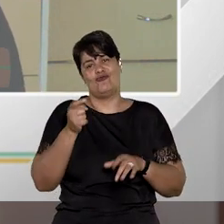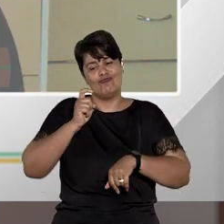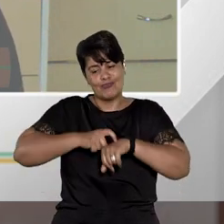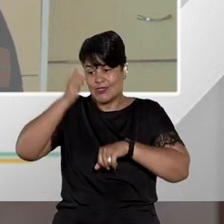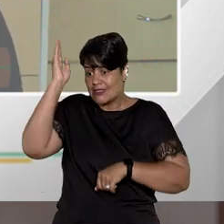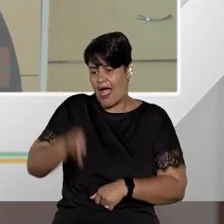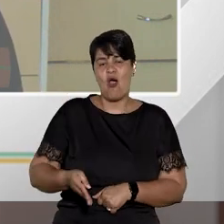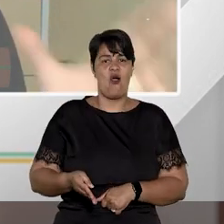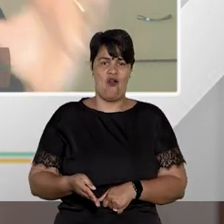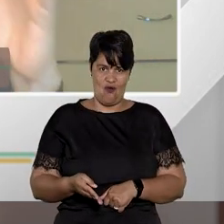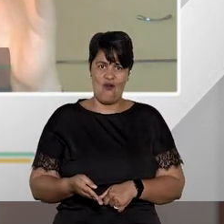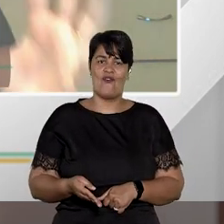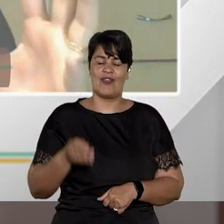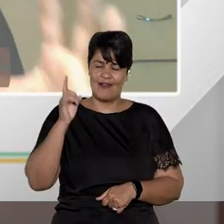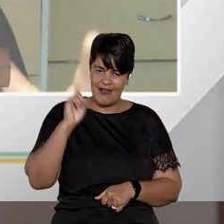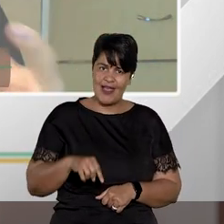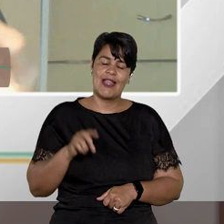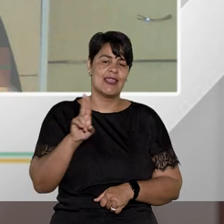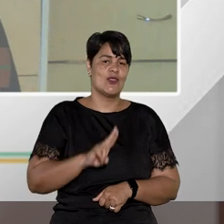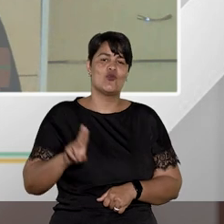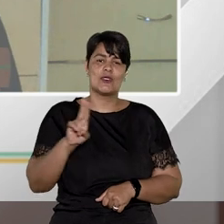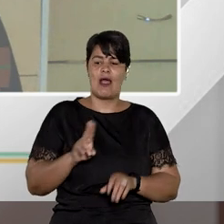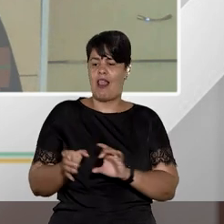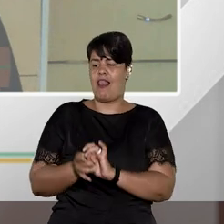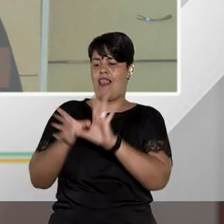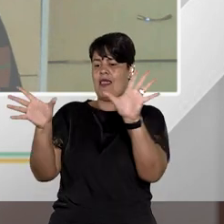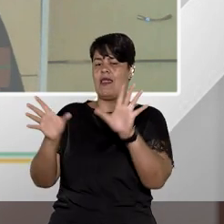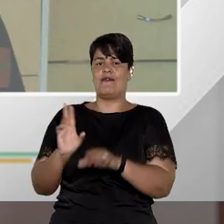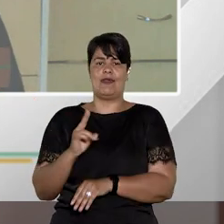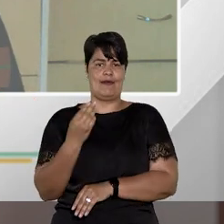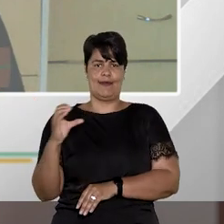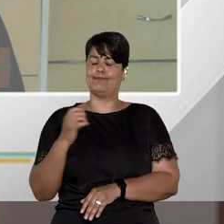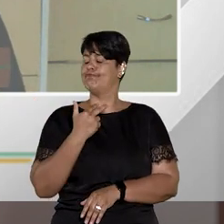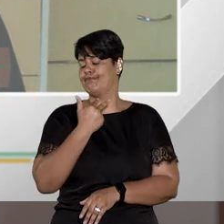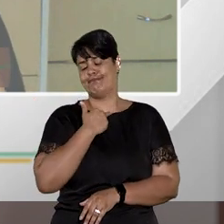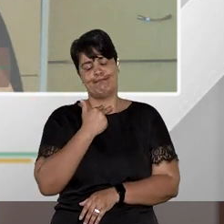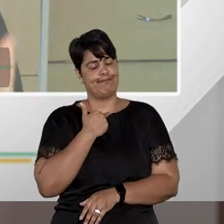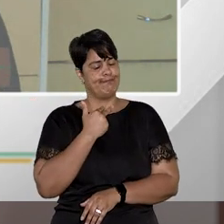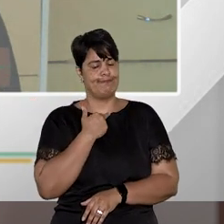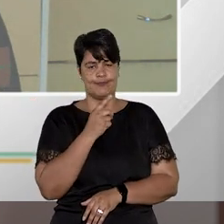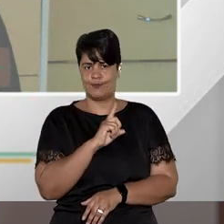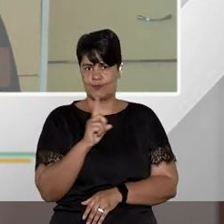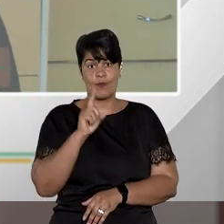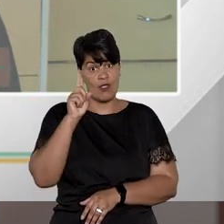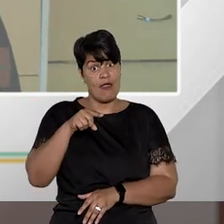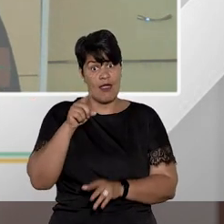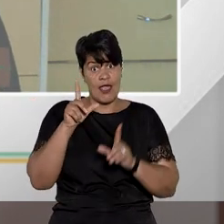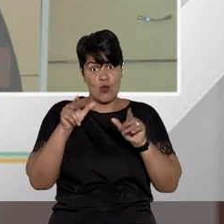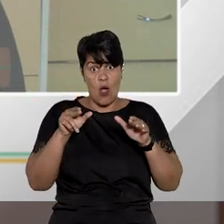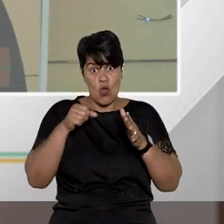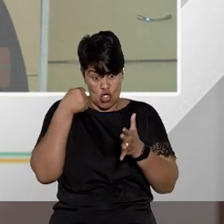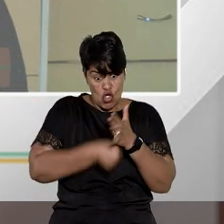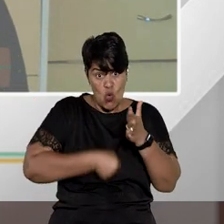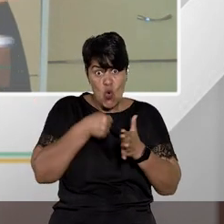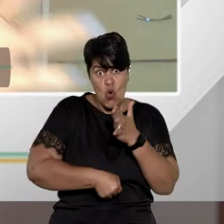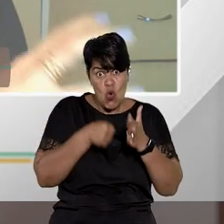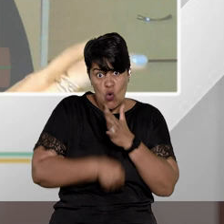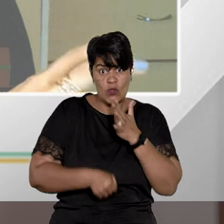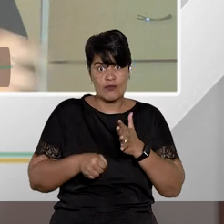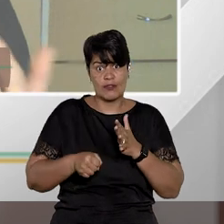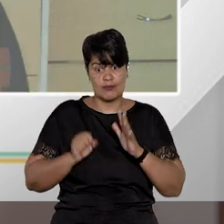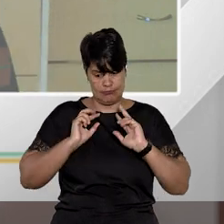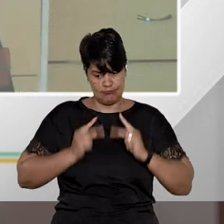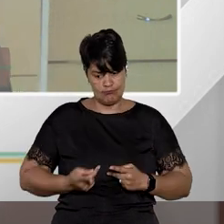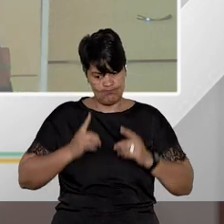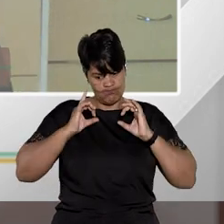ser utilizado para qualquer coisa ele tem ali esse viés ali de luta mesmo pela dignidade humana no